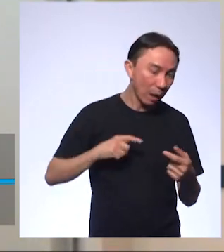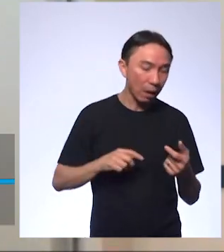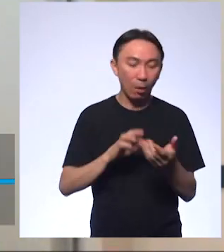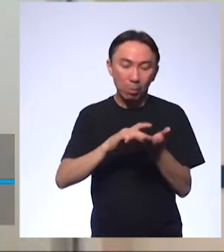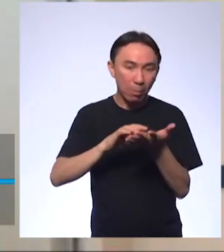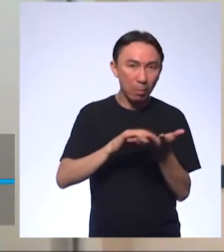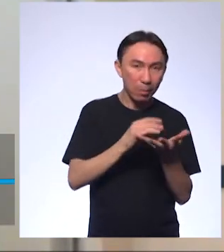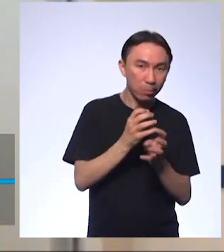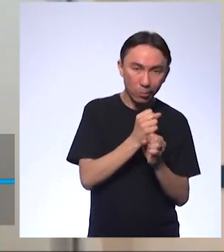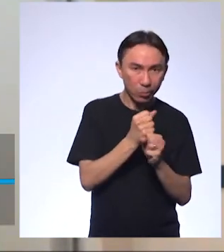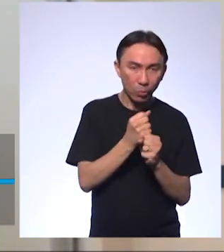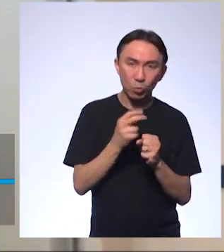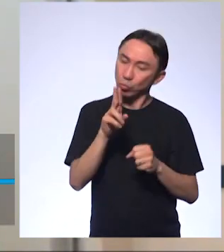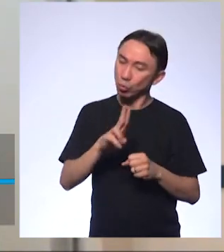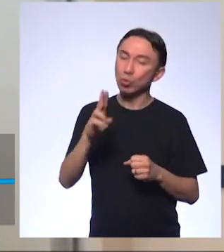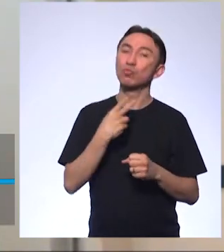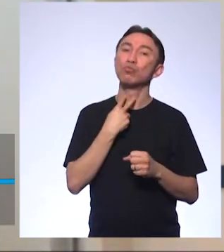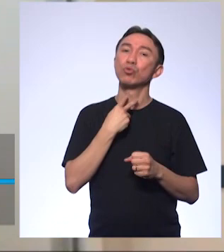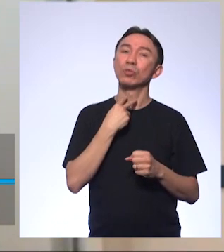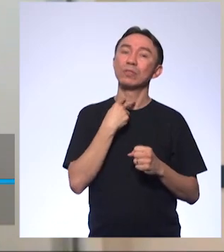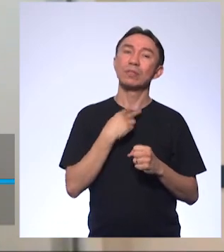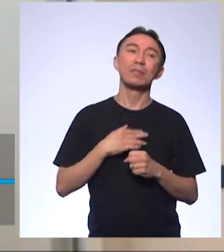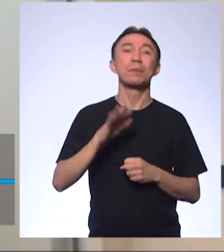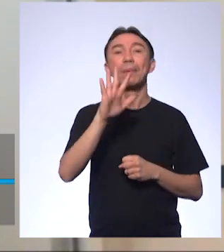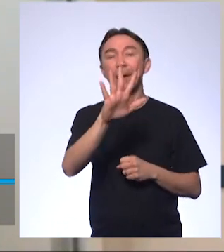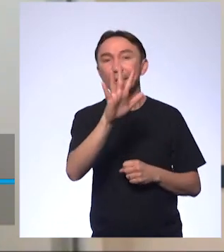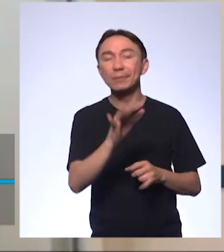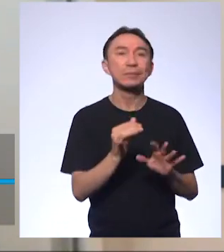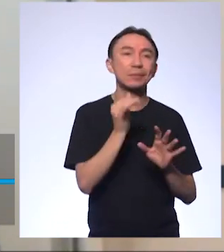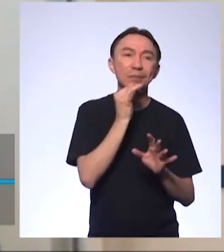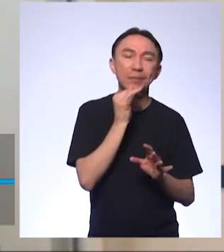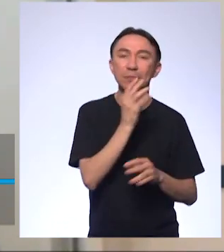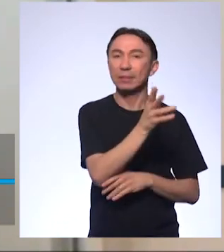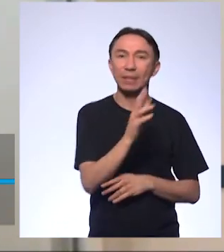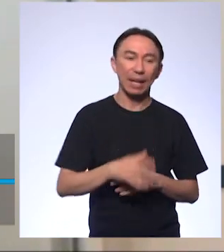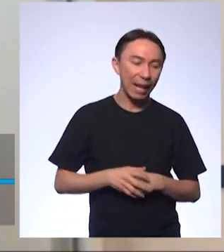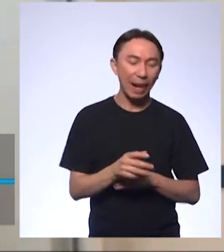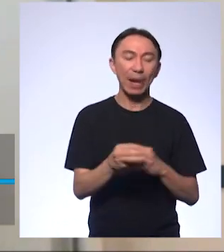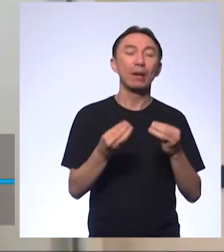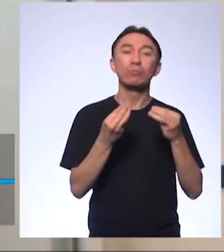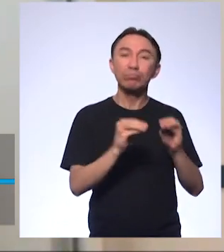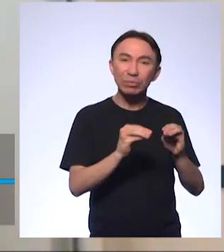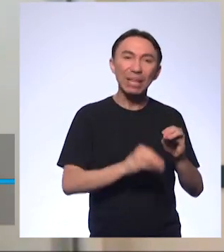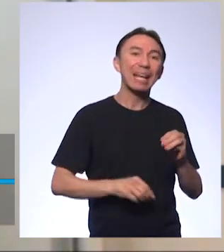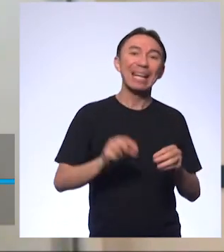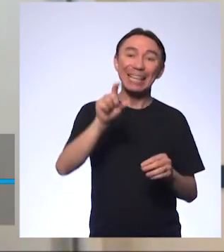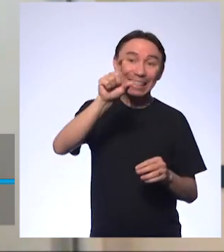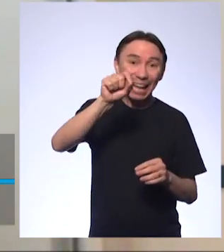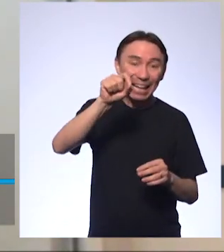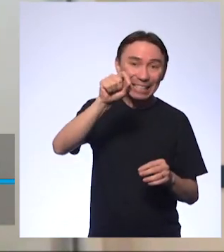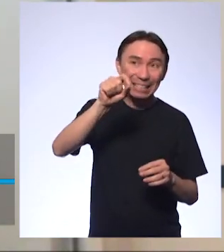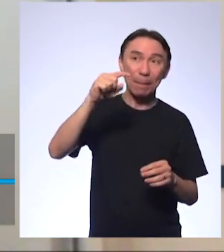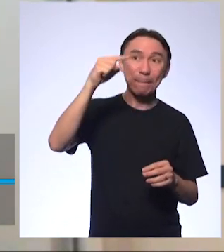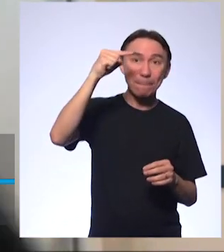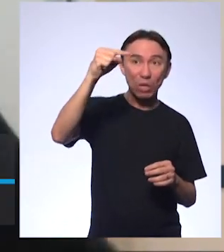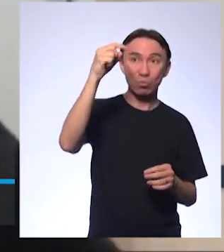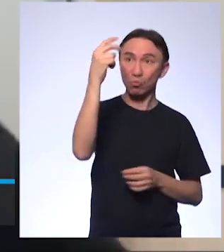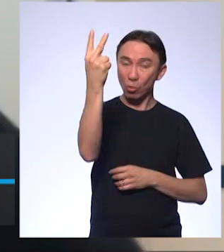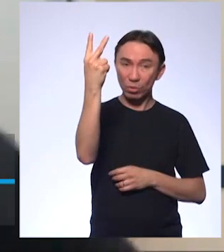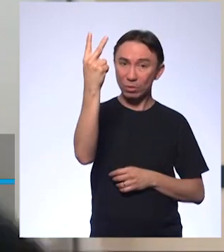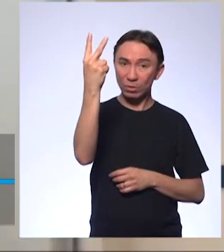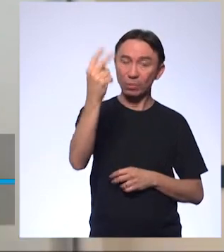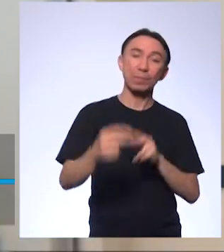a concentração é 10 a menos 2, por exemplo. Então, o PH vai ser 2. Então, você pode